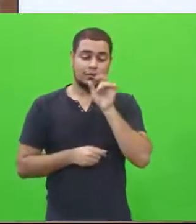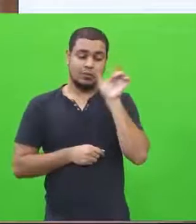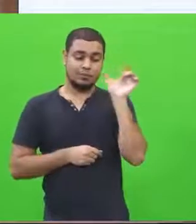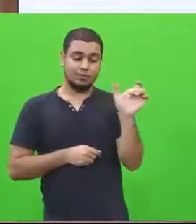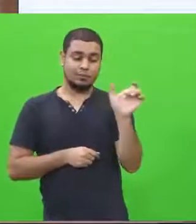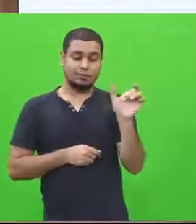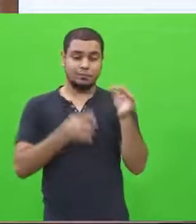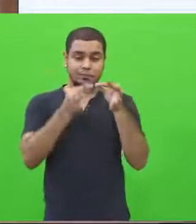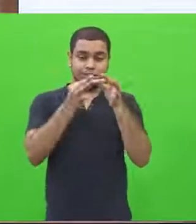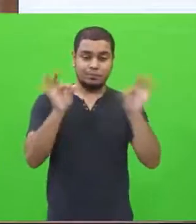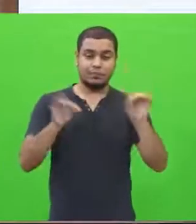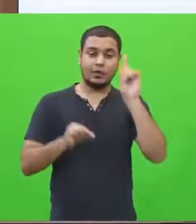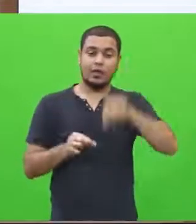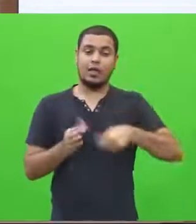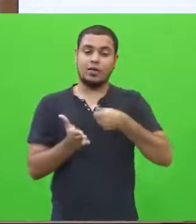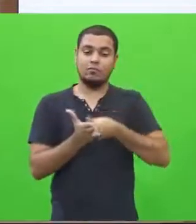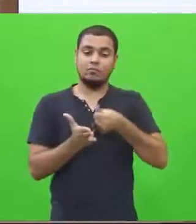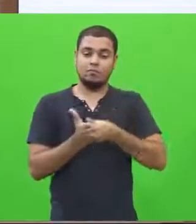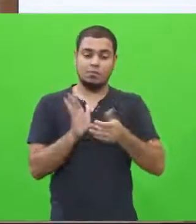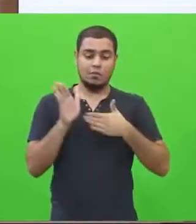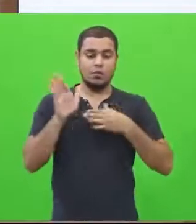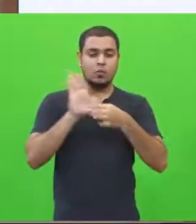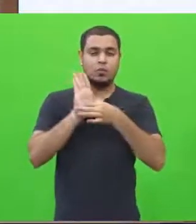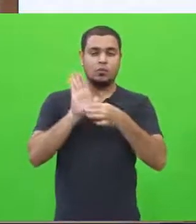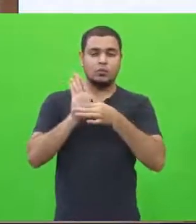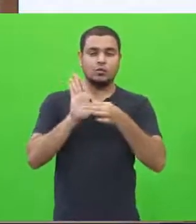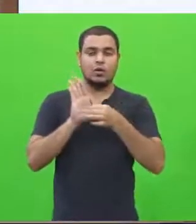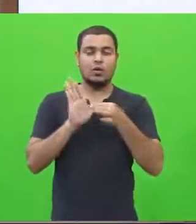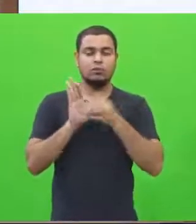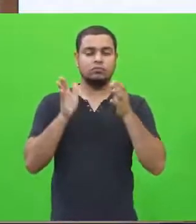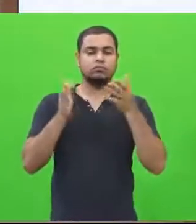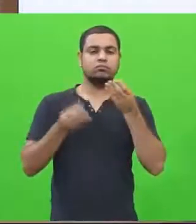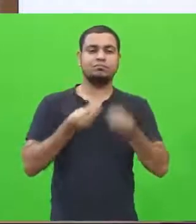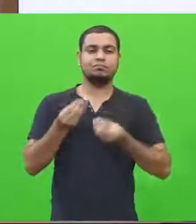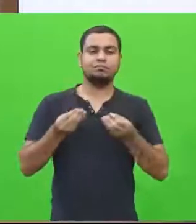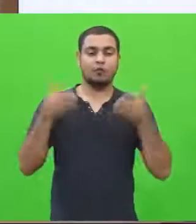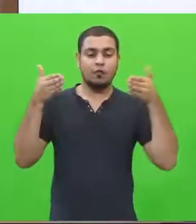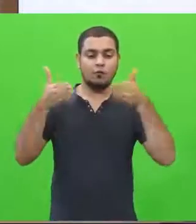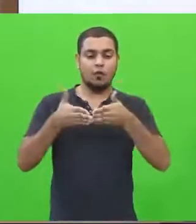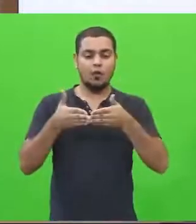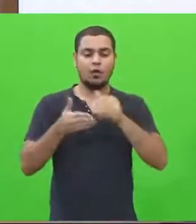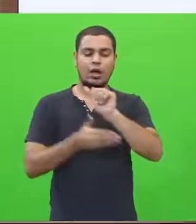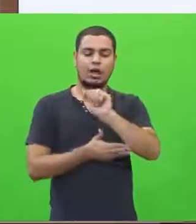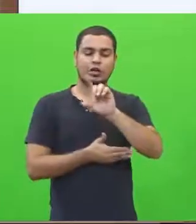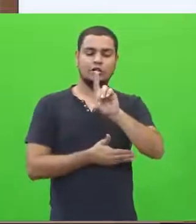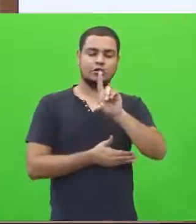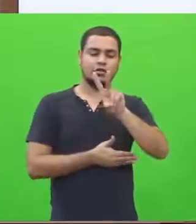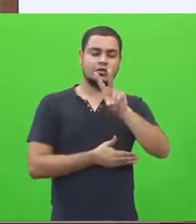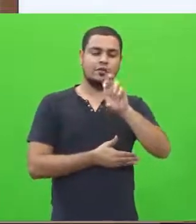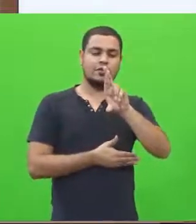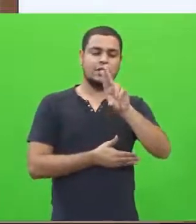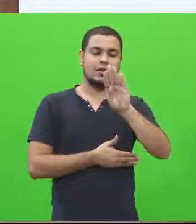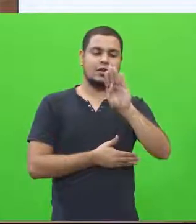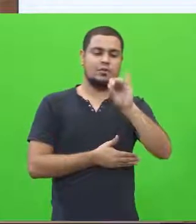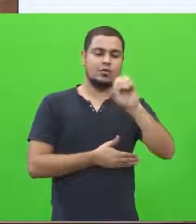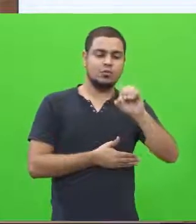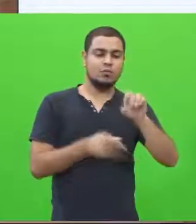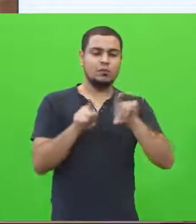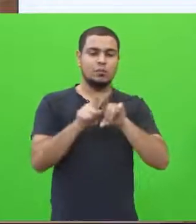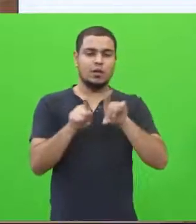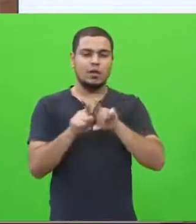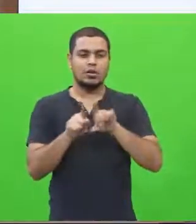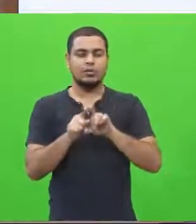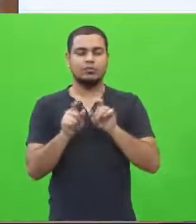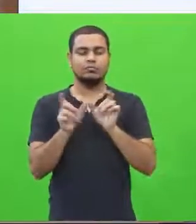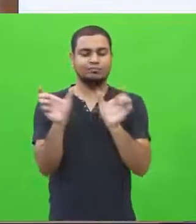oportunidade de defendermos um ponto de vista sob o olhar de algum adverbio, alguma conjunção, de